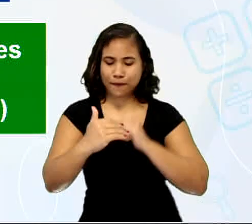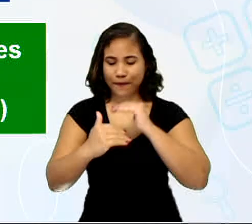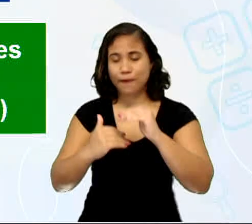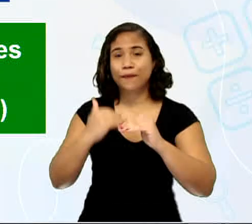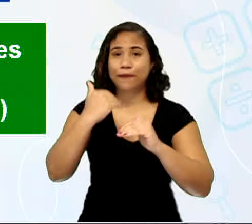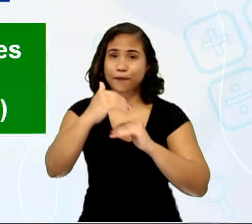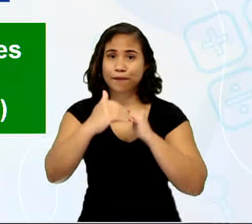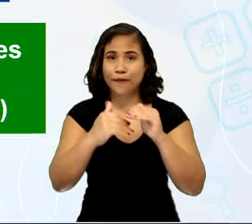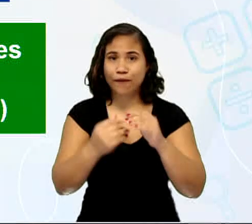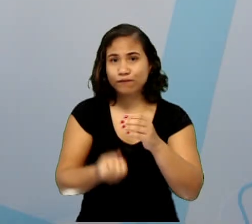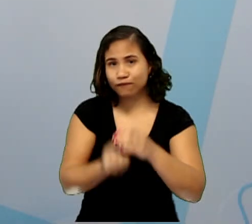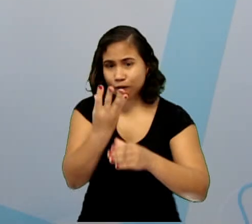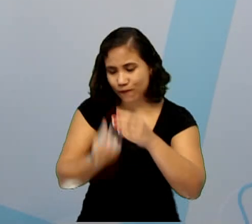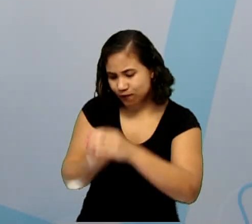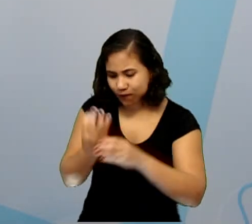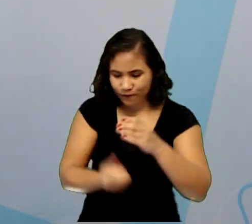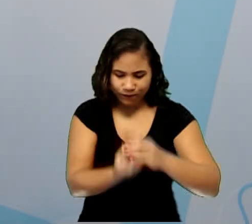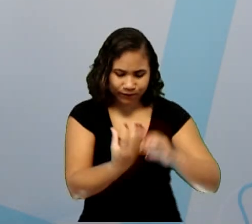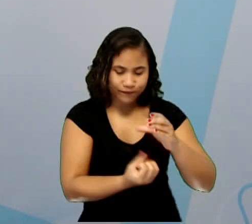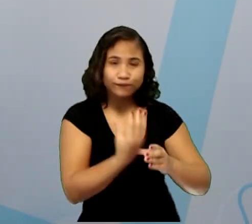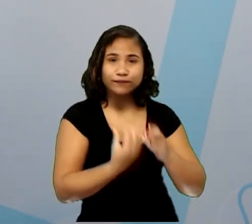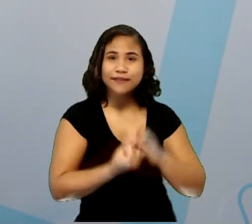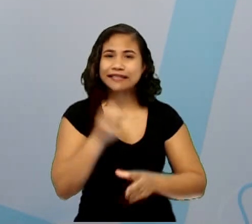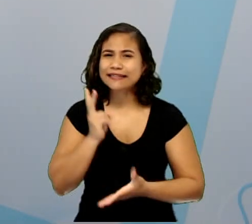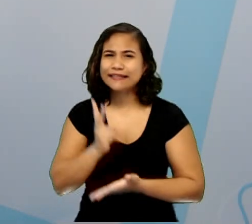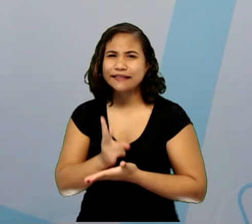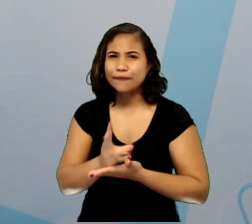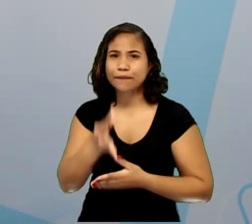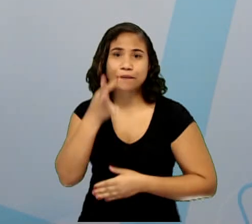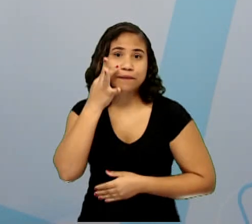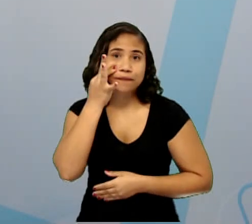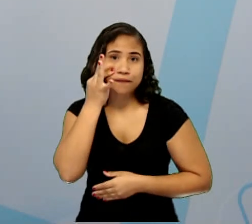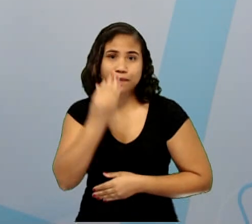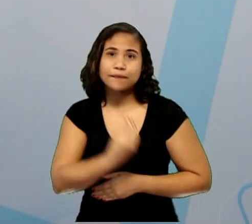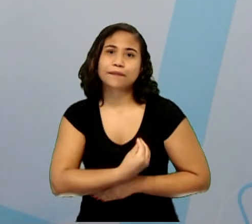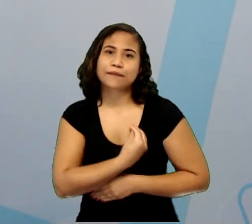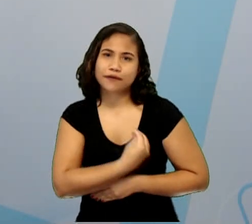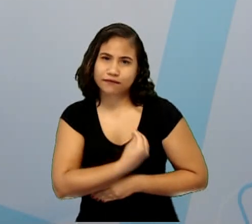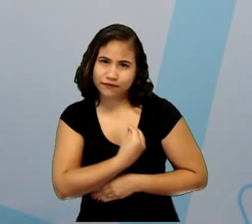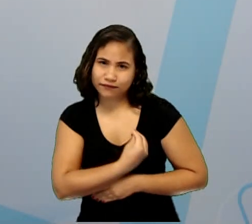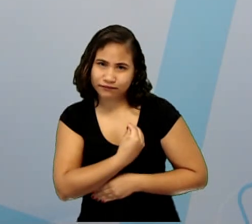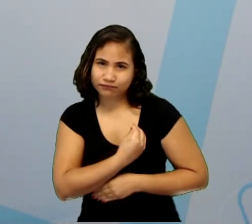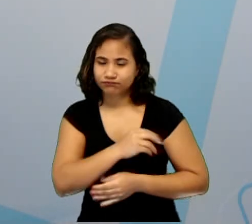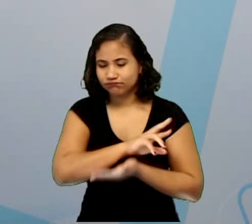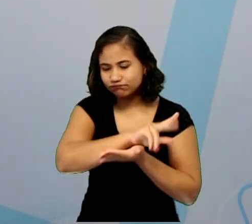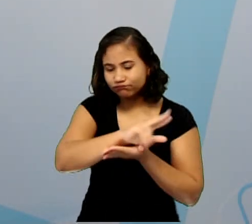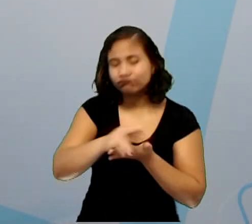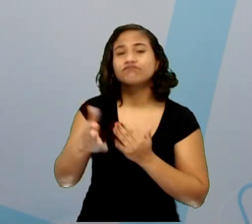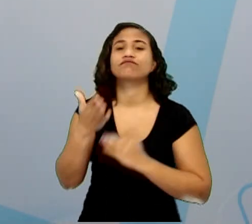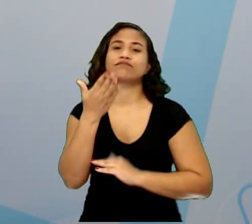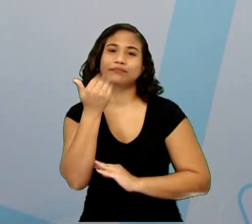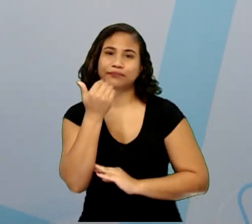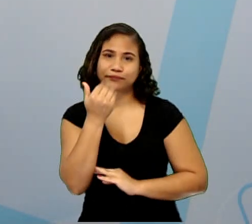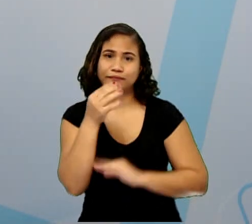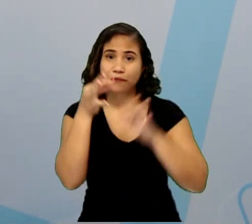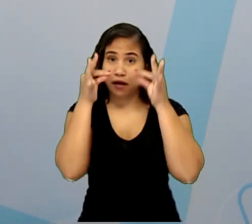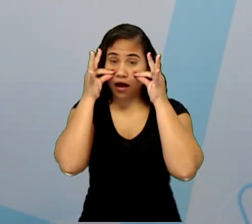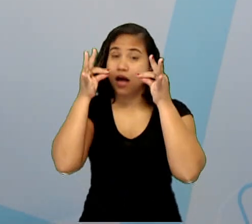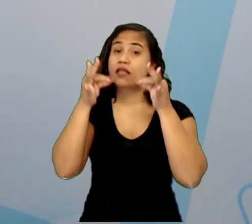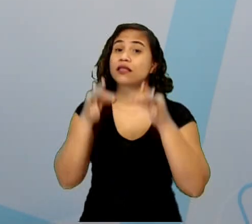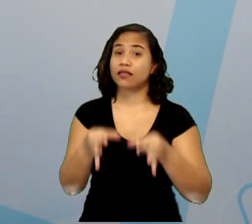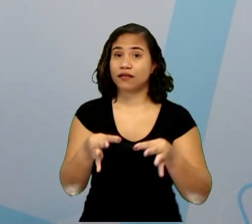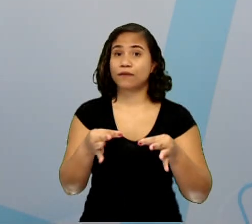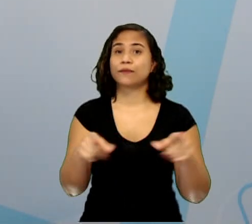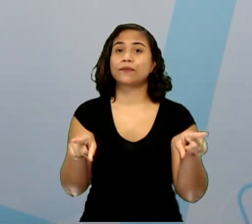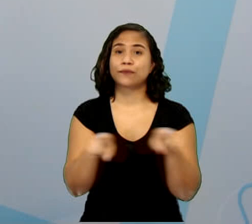que produzem o alimento, estão sempre presentes nas cadeias alimentares. Preste bem atenção,